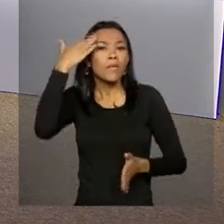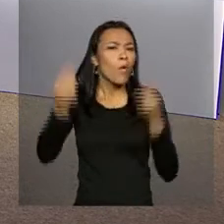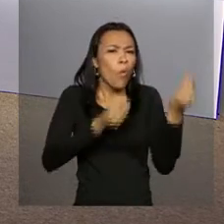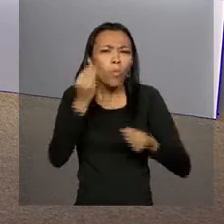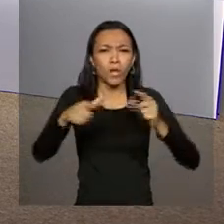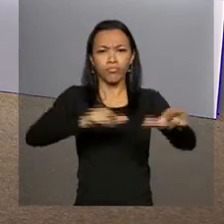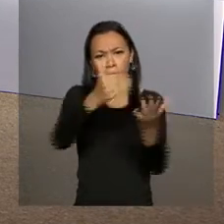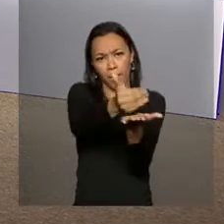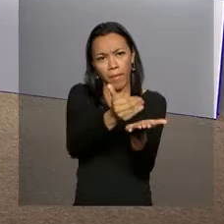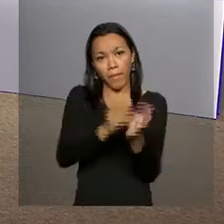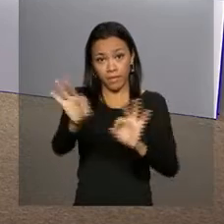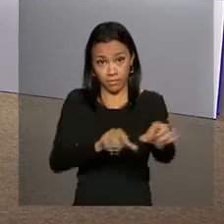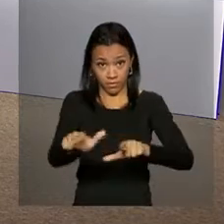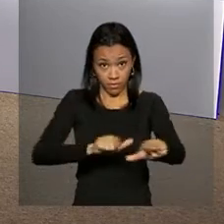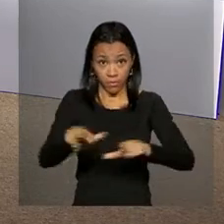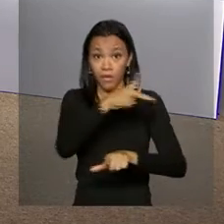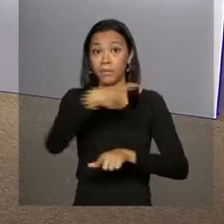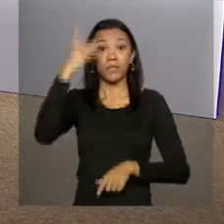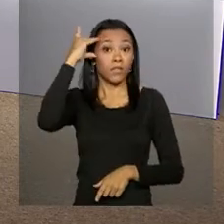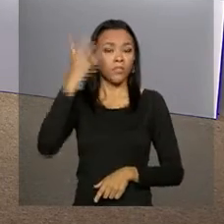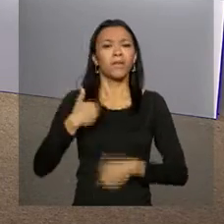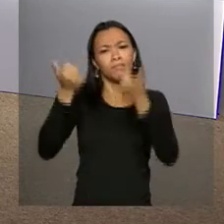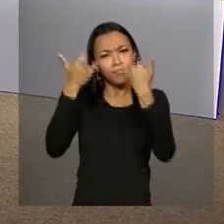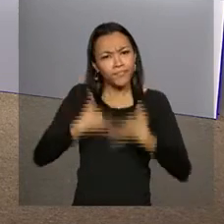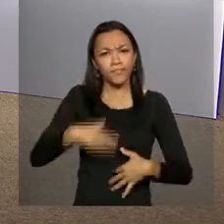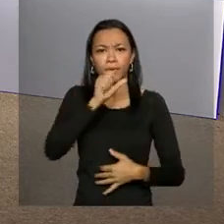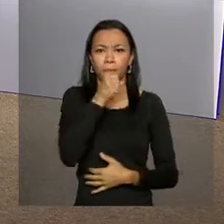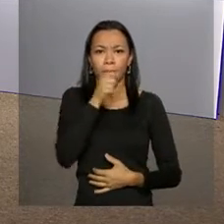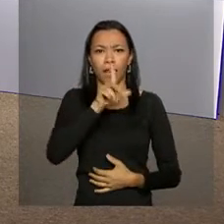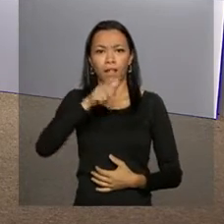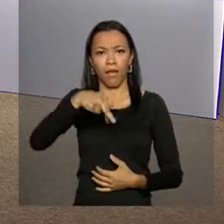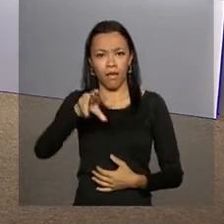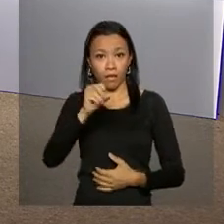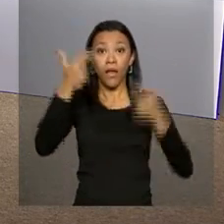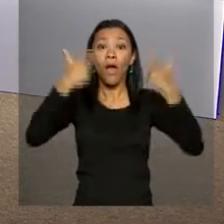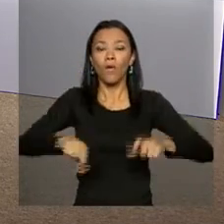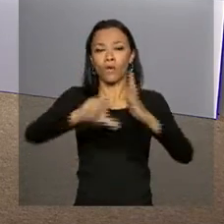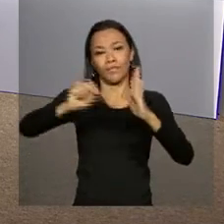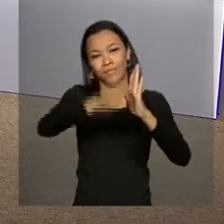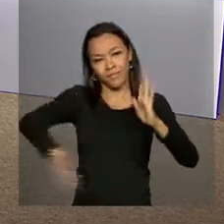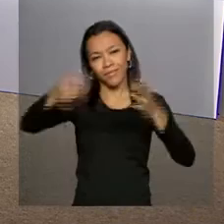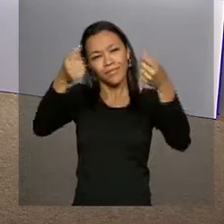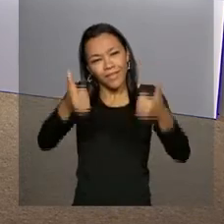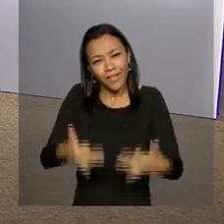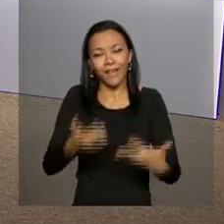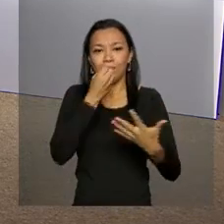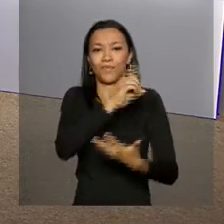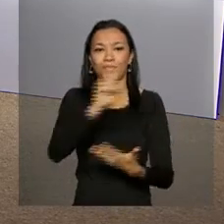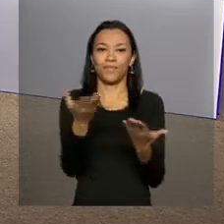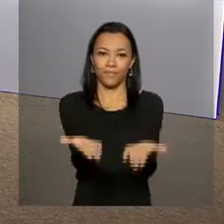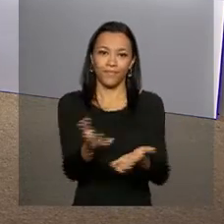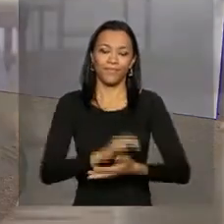a agenda da presidenta Dilma Rousseff. Quem nos conta é o repórter Leandro Alarcon, que está no Palácio do Planalto e tem os detalhes. Oi, Leandro, bom dia.